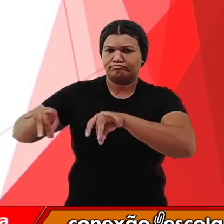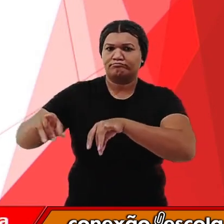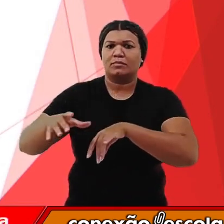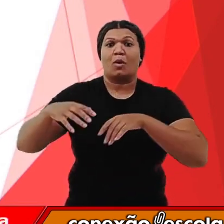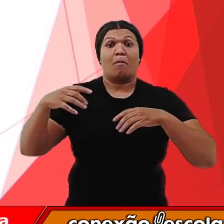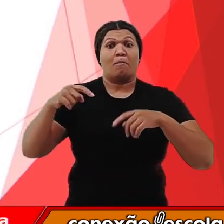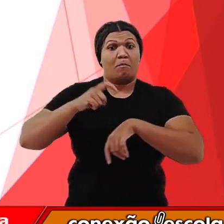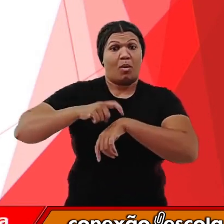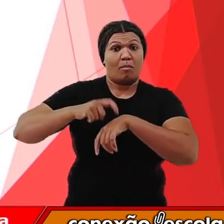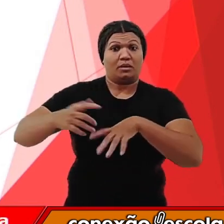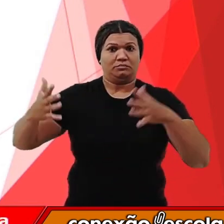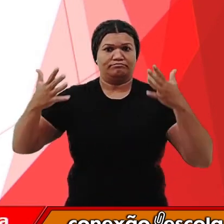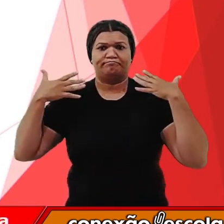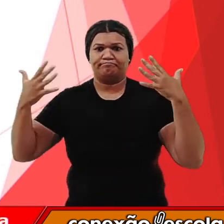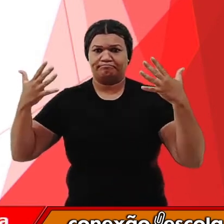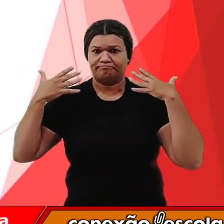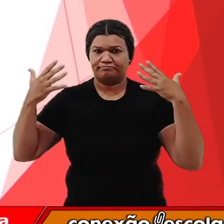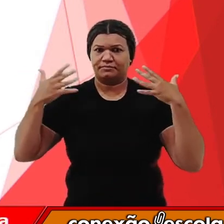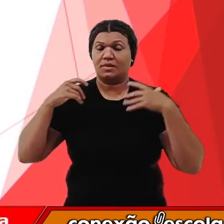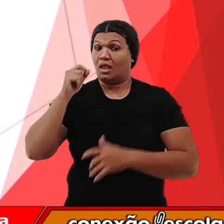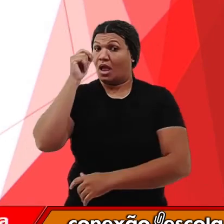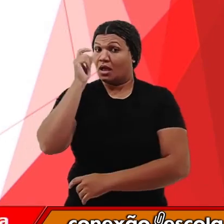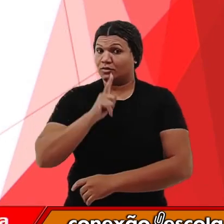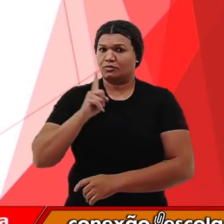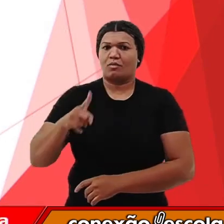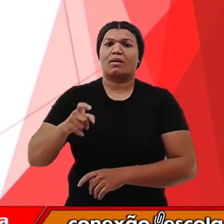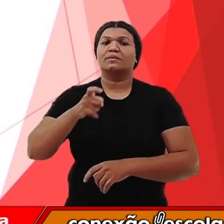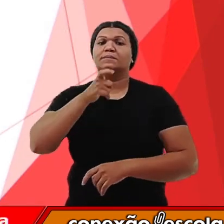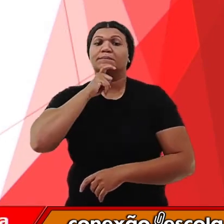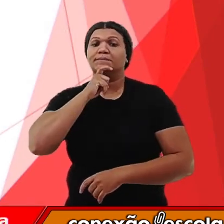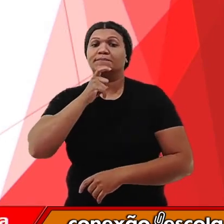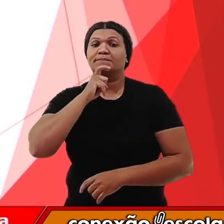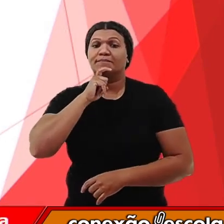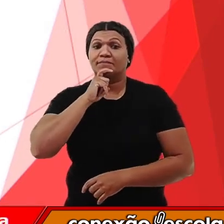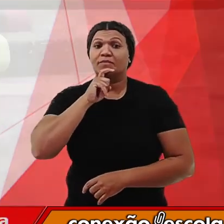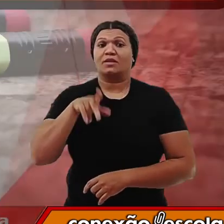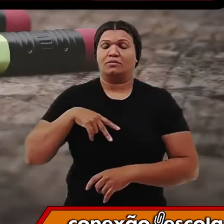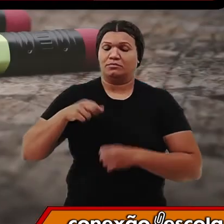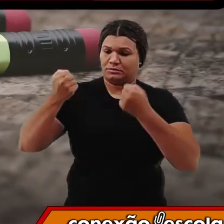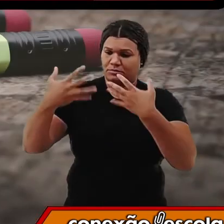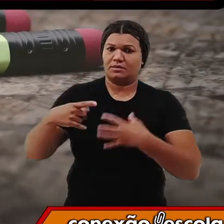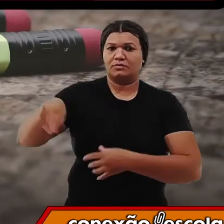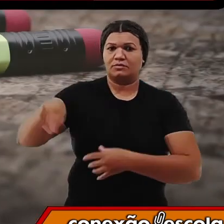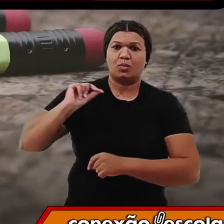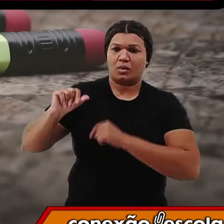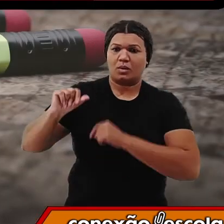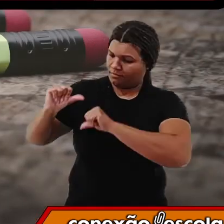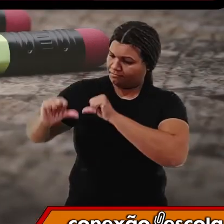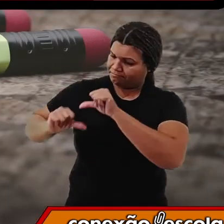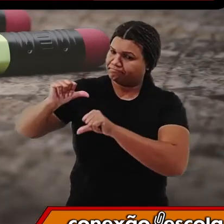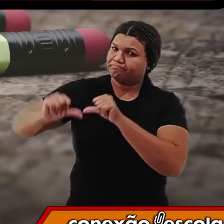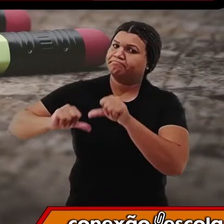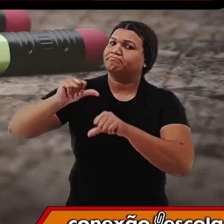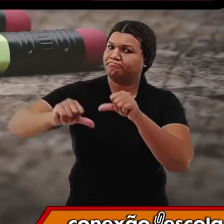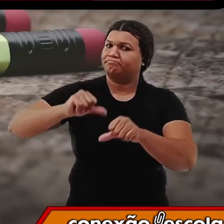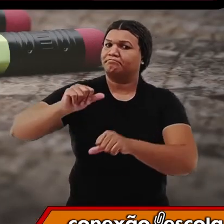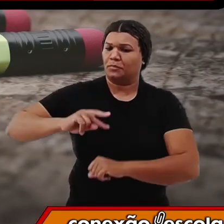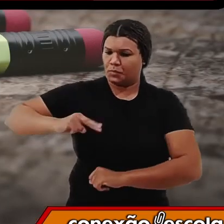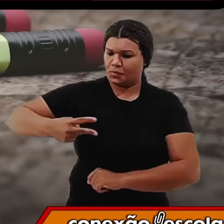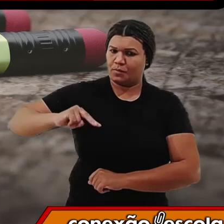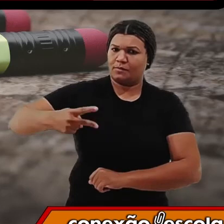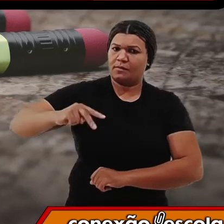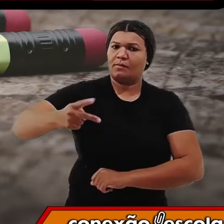cultivado no inverno. Como eu falei para vocês, esse rodízio é necessário porque os nutrientes que a